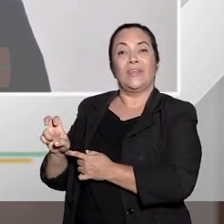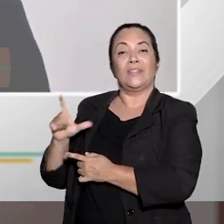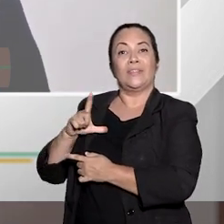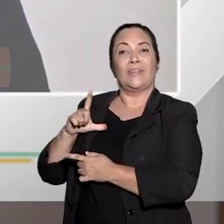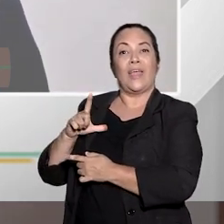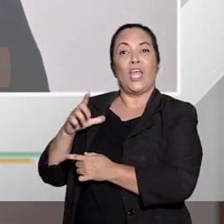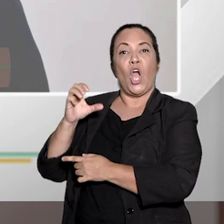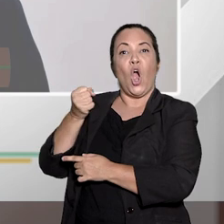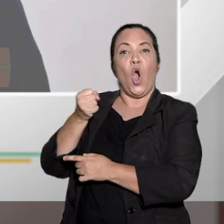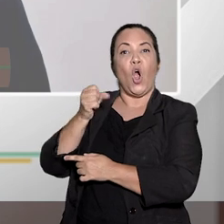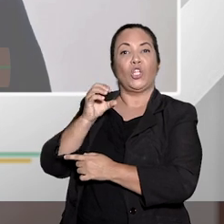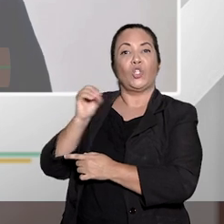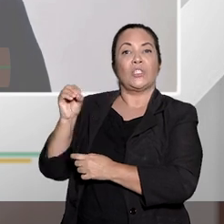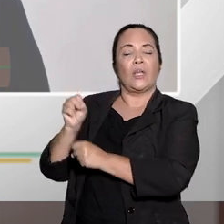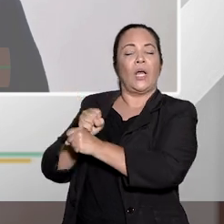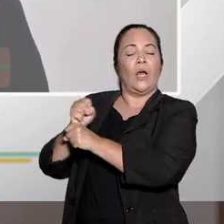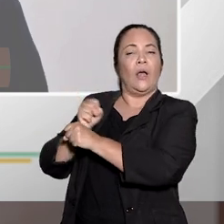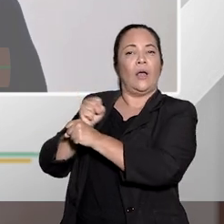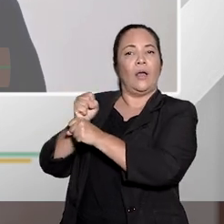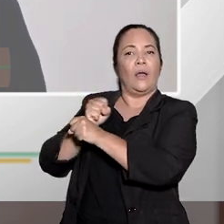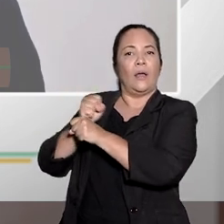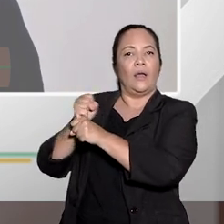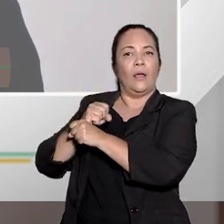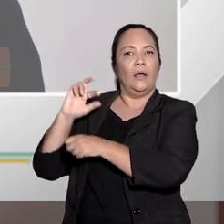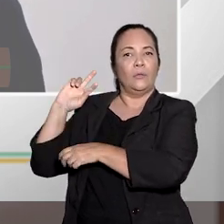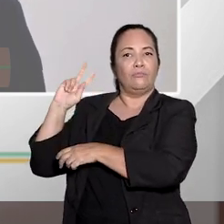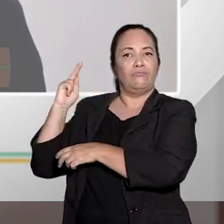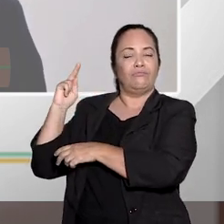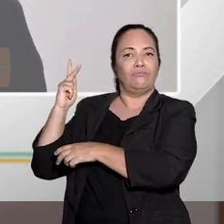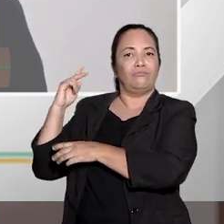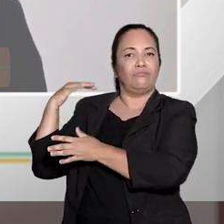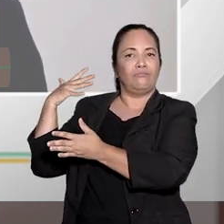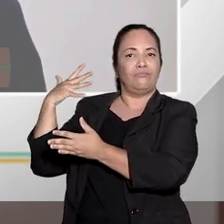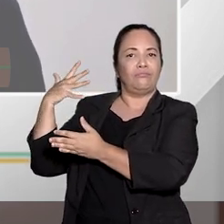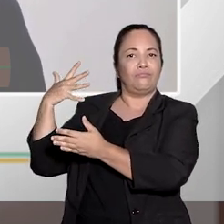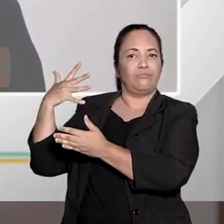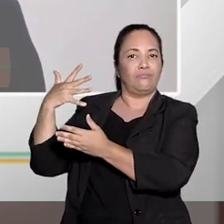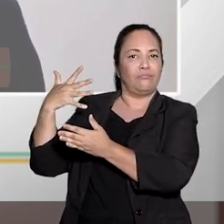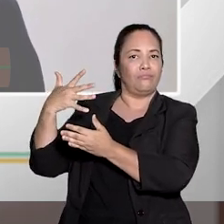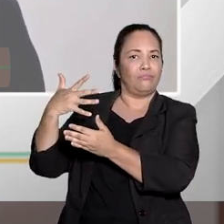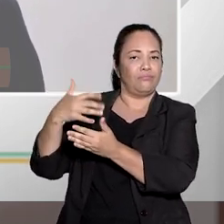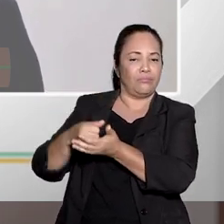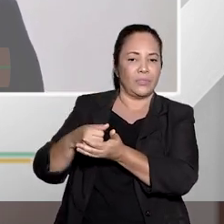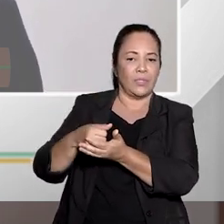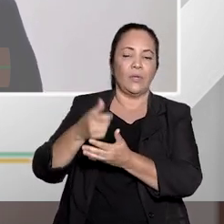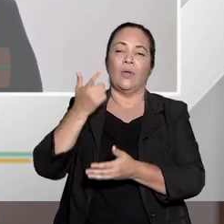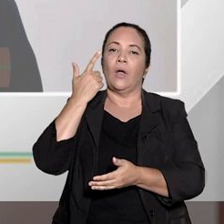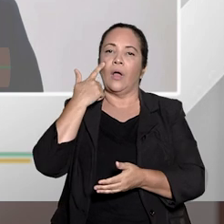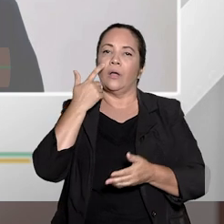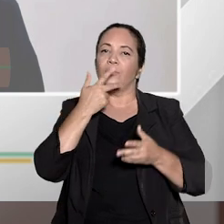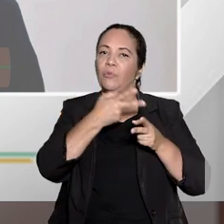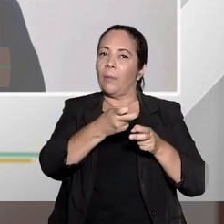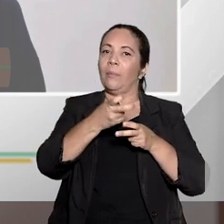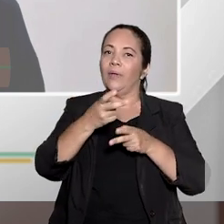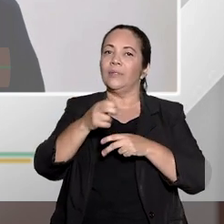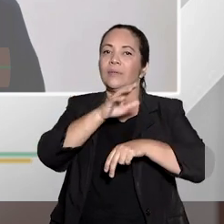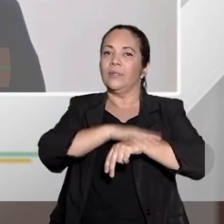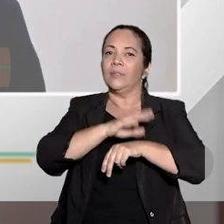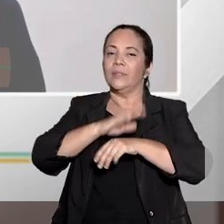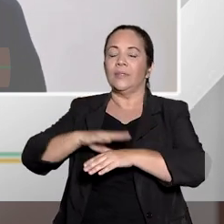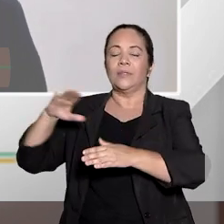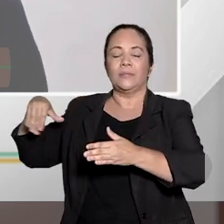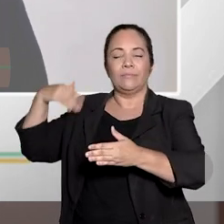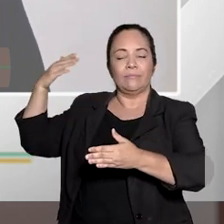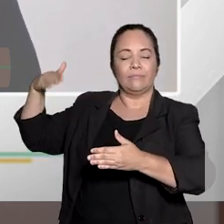800 anos de história. Obviamente, muita água passou embaixo dessa ponte. Então, a gente viu ali, sendo moldado ao longo do tempo,